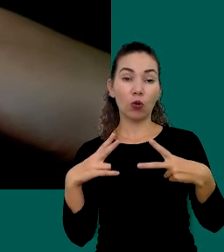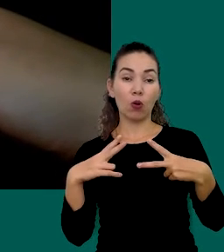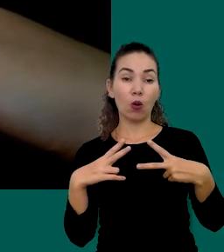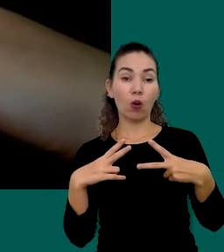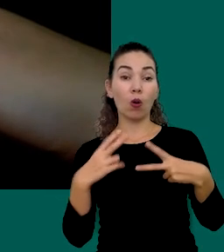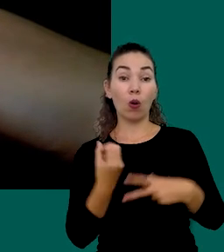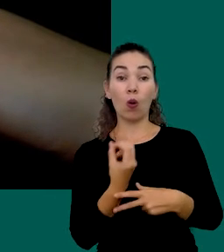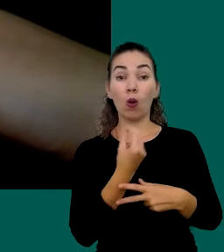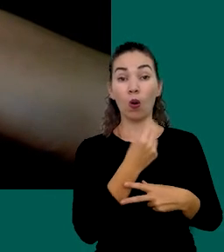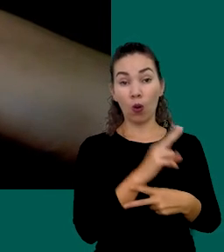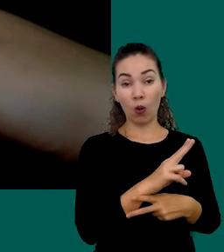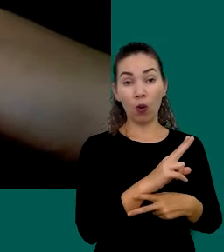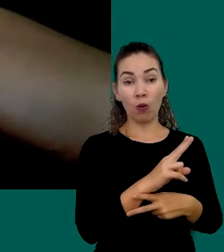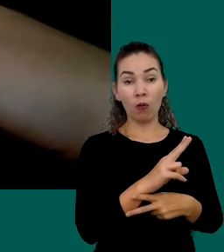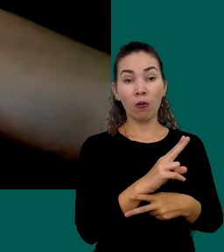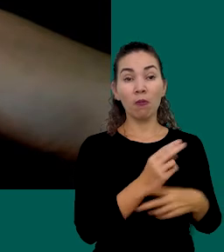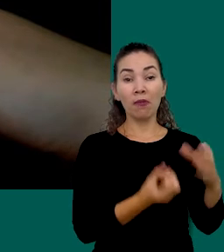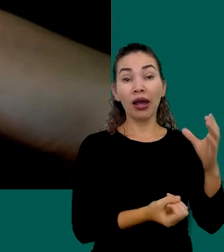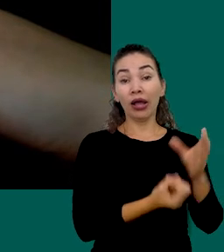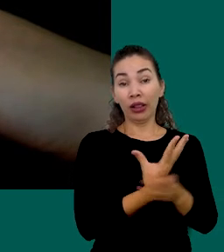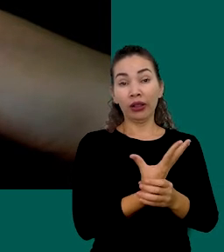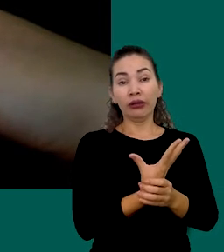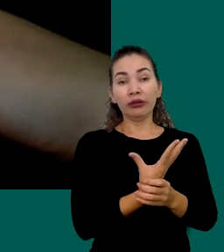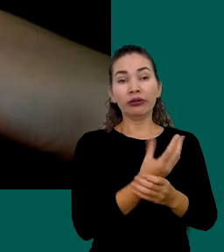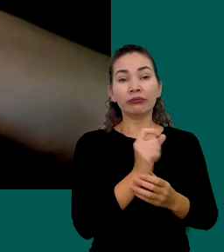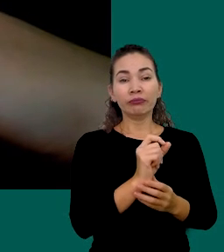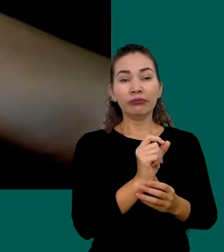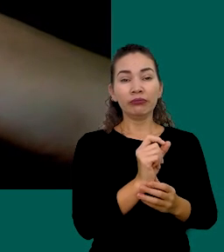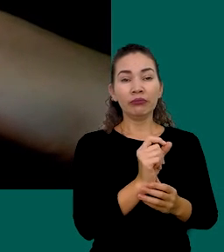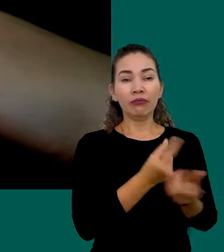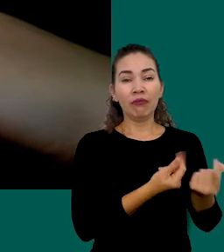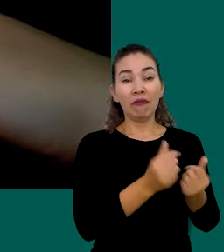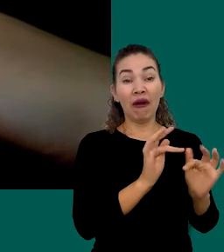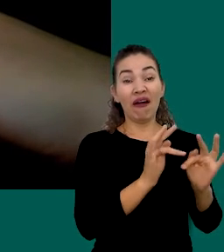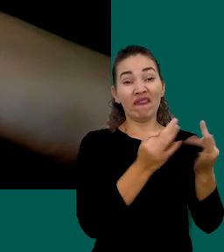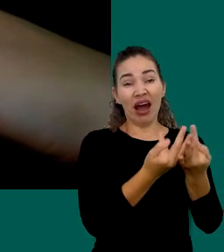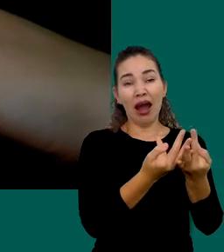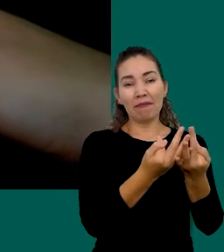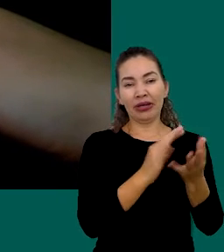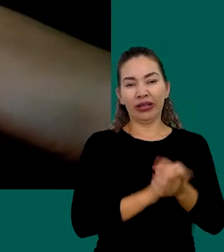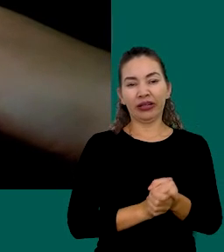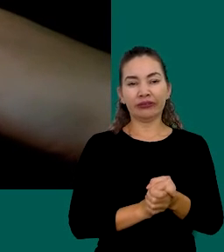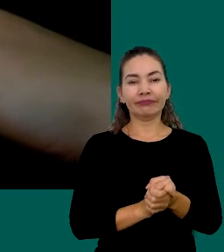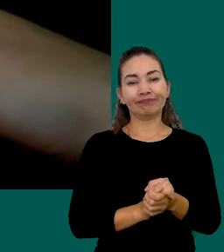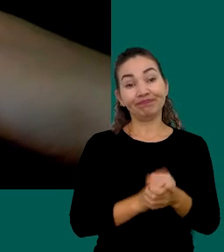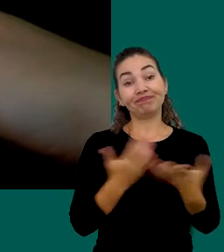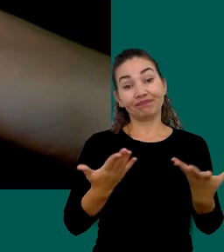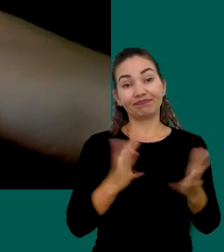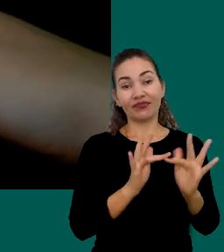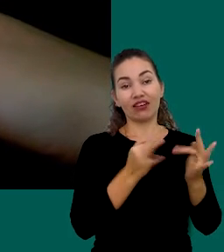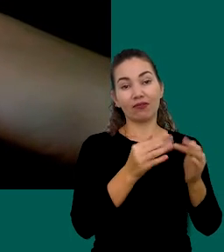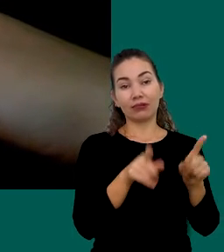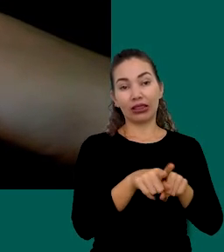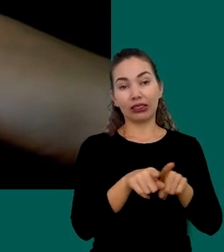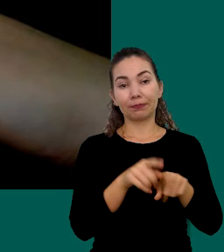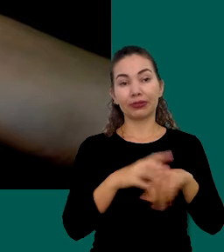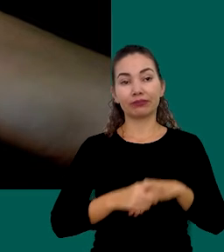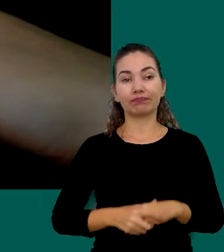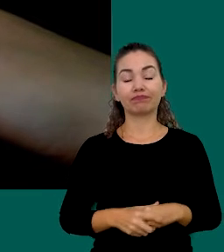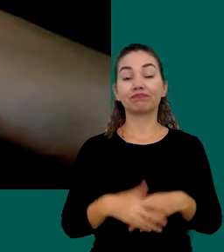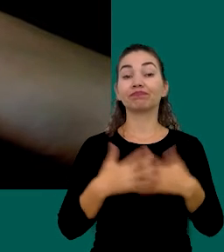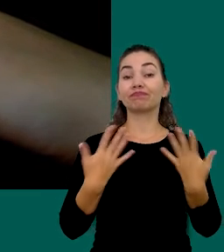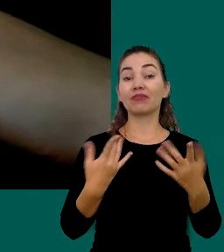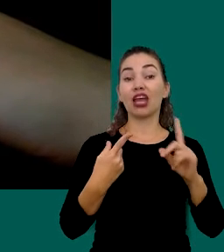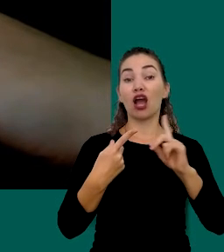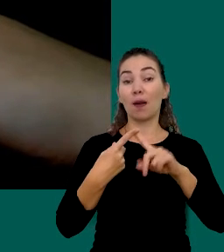Quanto Para Elaboração Do Planejamento Financeiro Familiar Então Primeiramente